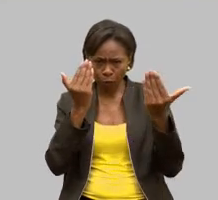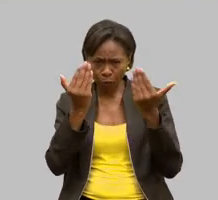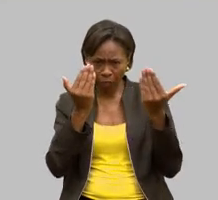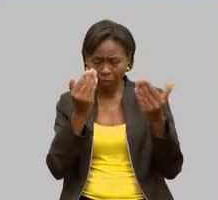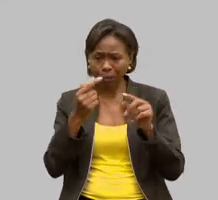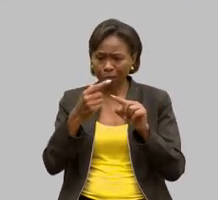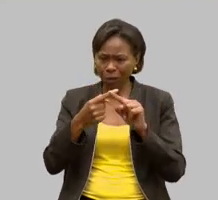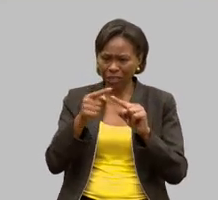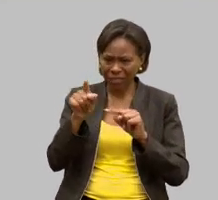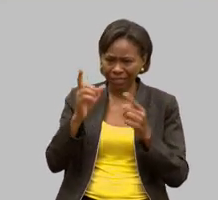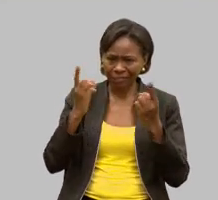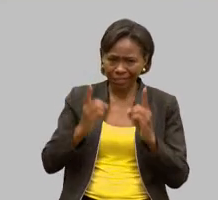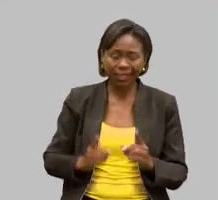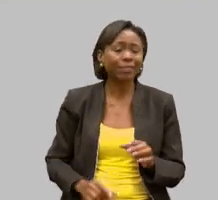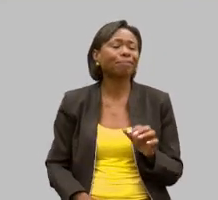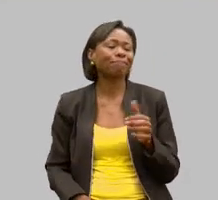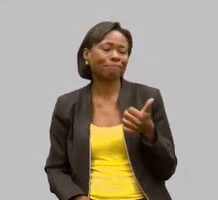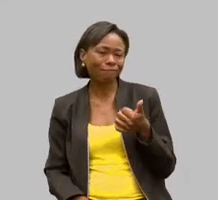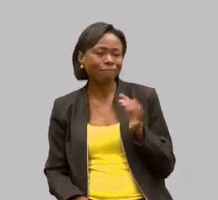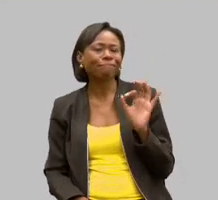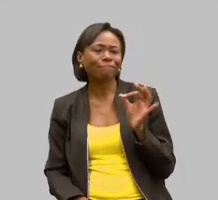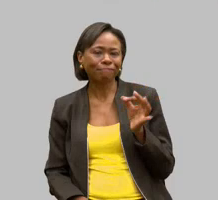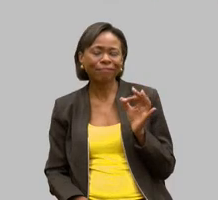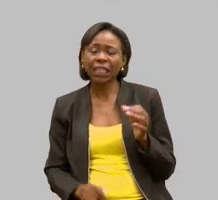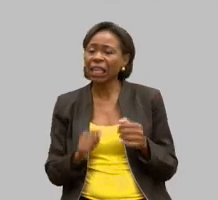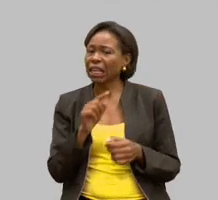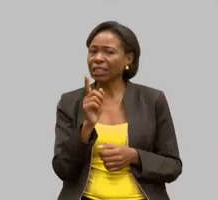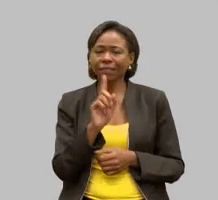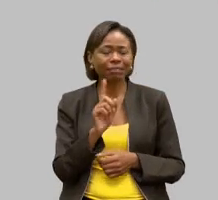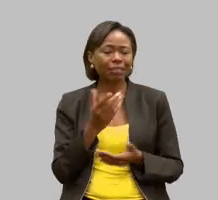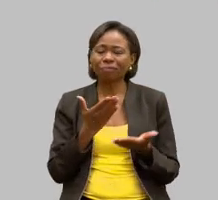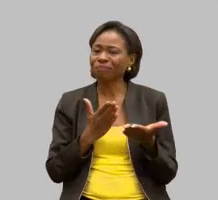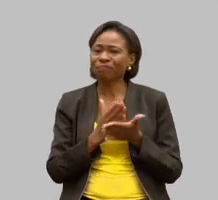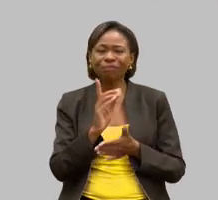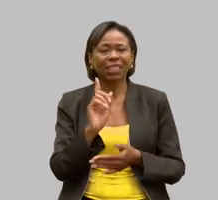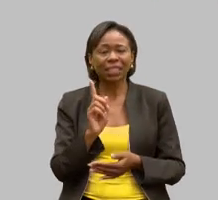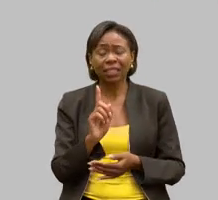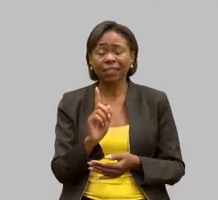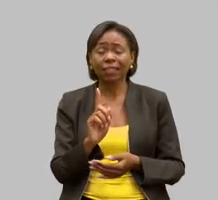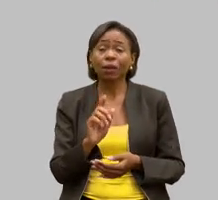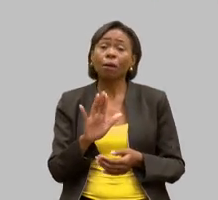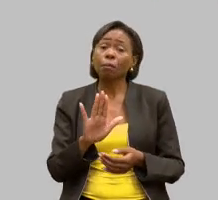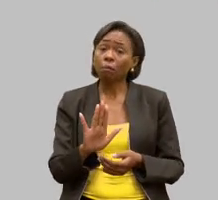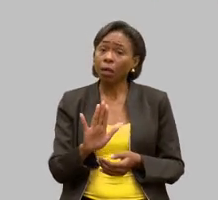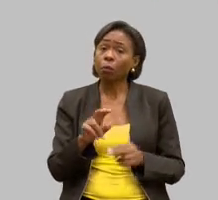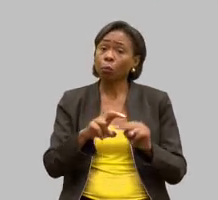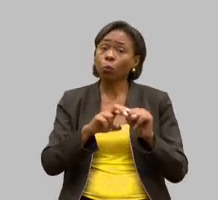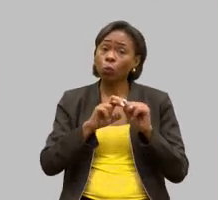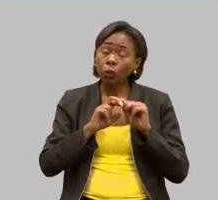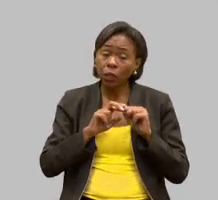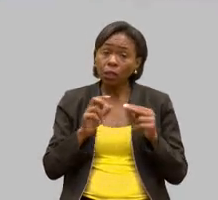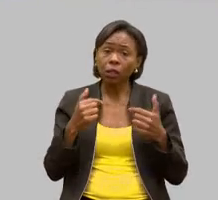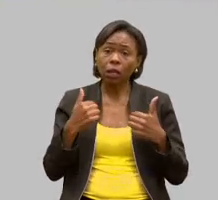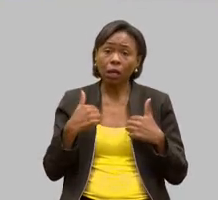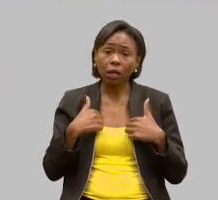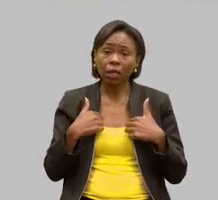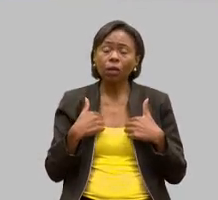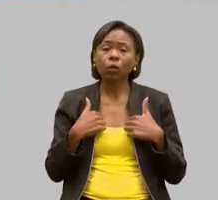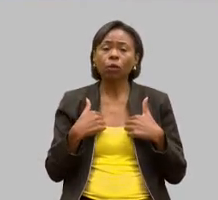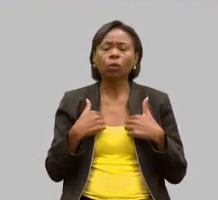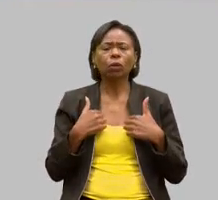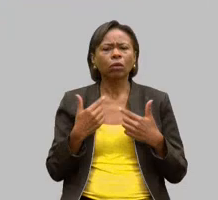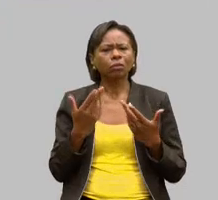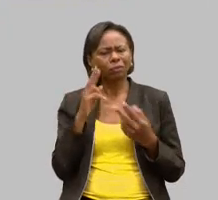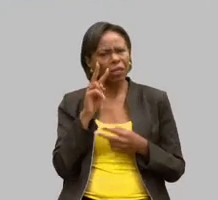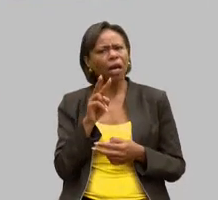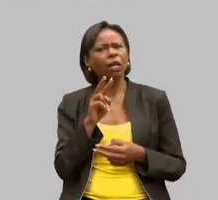Por isso tudo, esse lado, vou doação, entregar, acreditar no outro, não